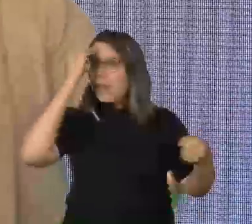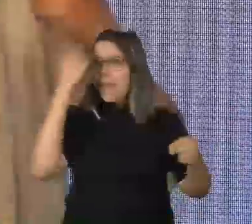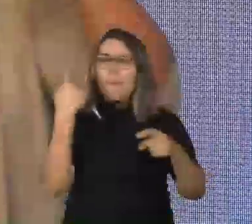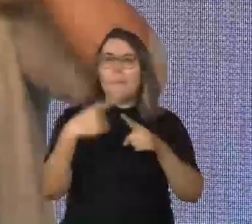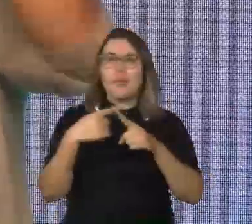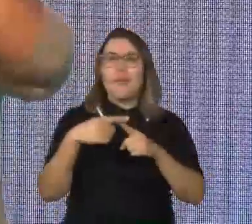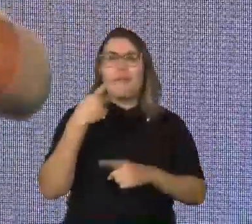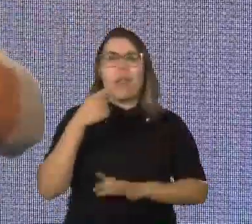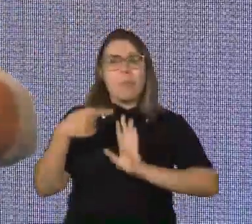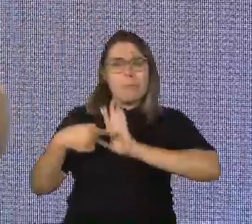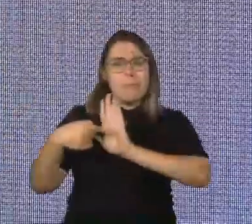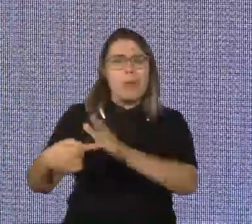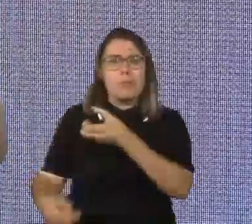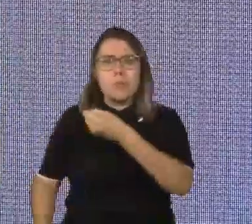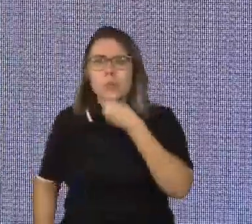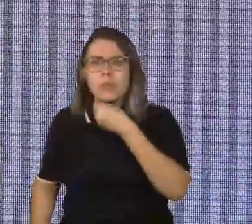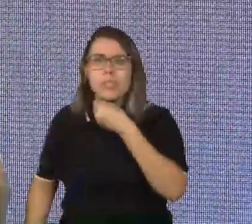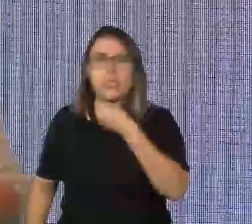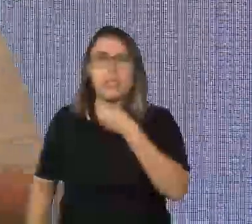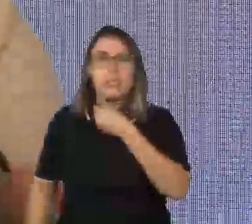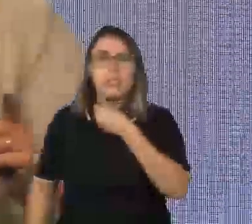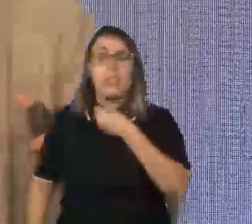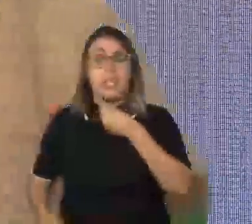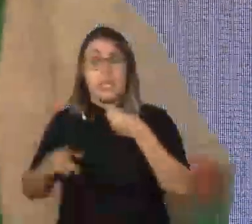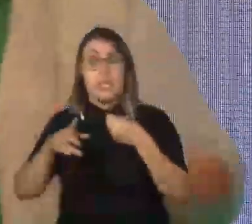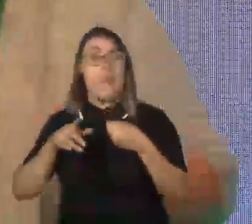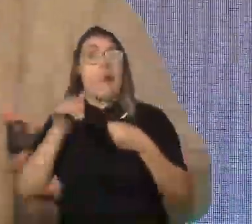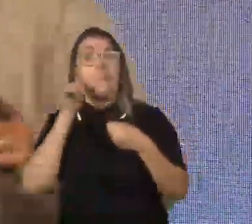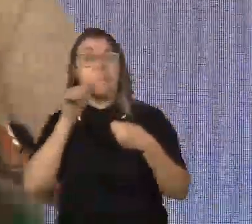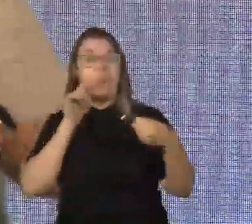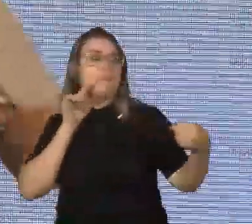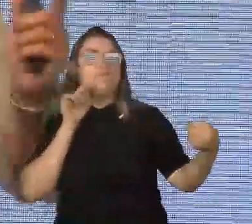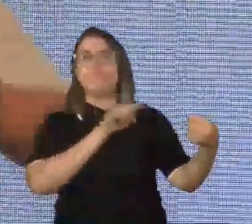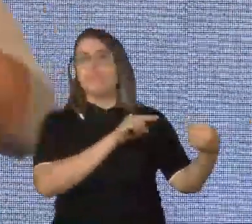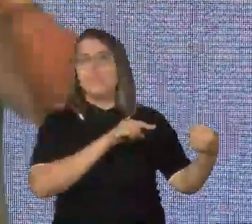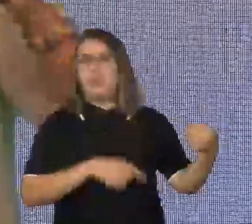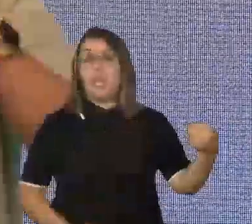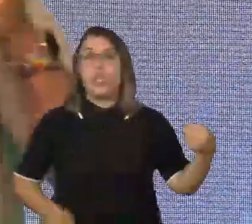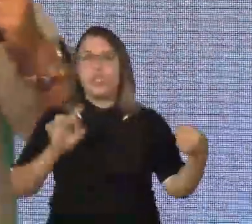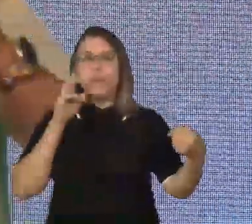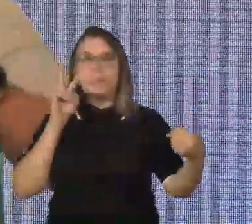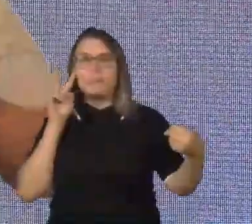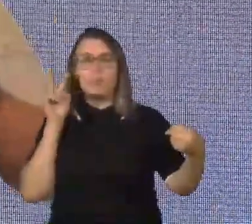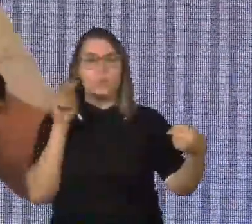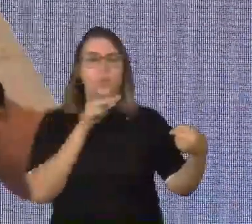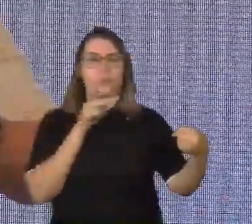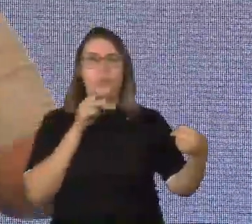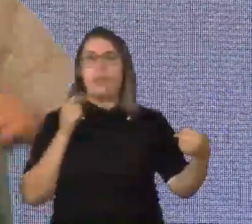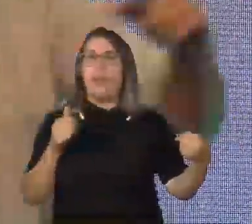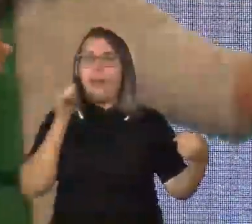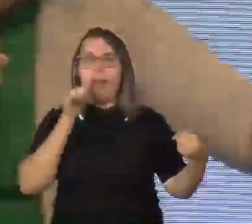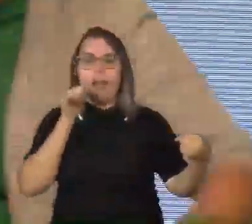olhômetro, ela já seguiu o meu olhar e vai pegar o microfone porque eu dei uma dica visual. quando eu faço a randomização e eu peço o